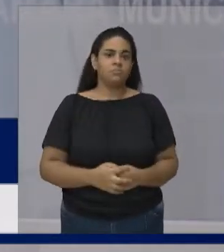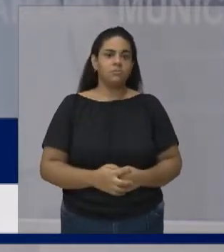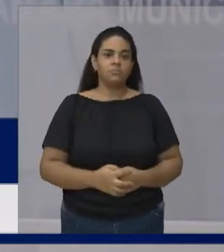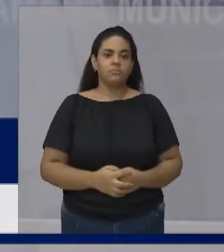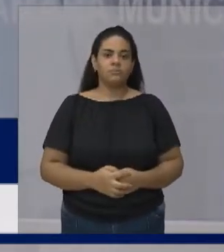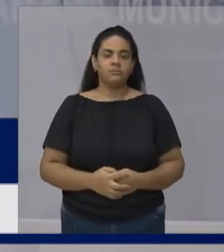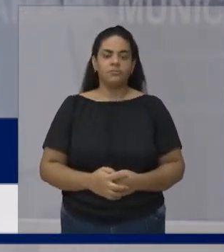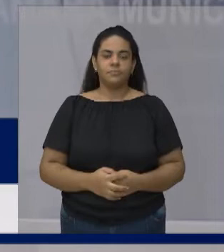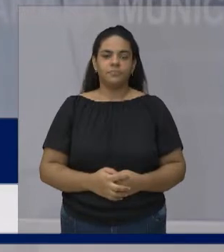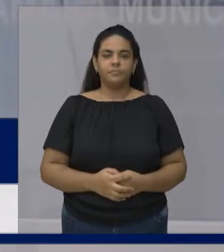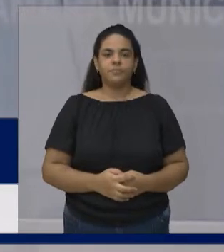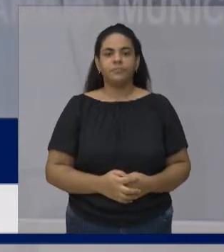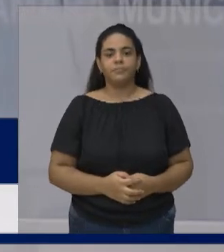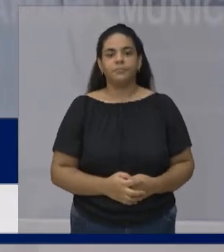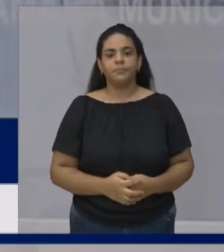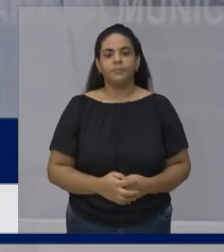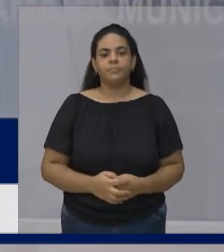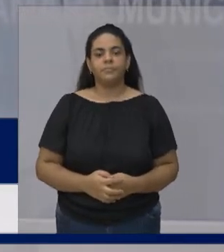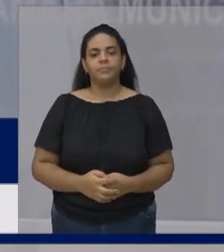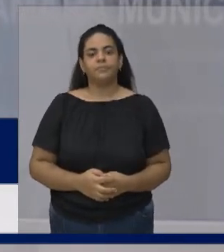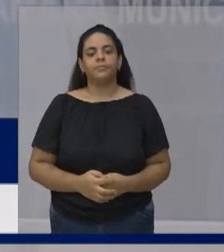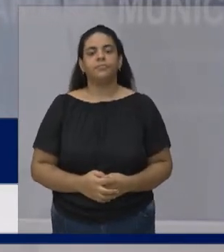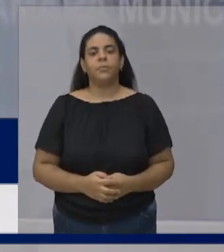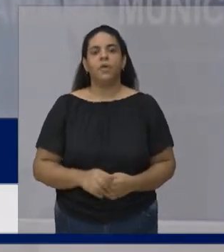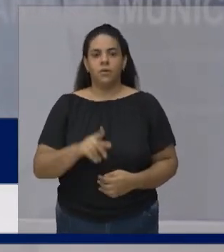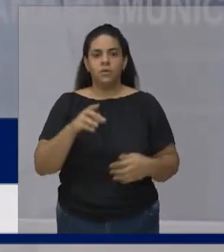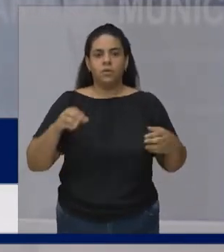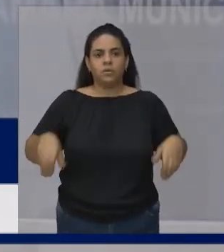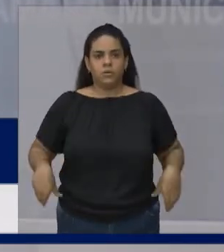Estou vendo que vocês Têm alguma deficiência Isso não define vocês